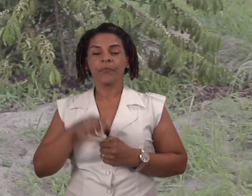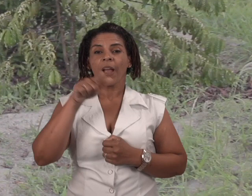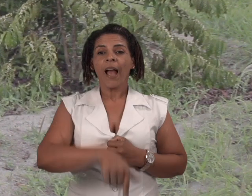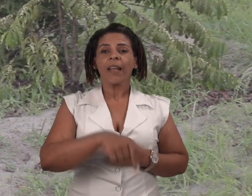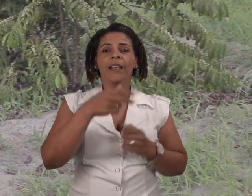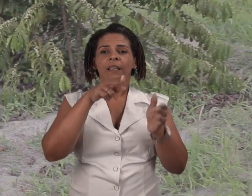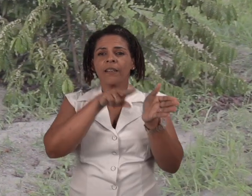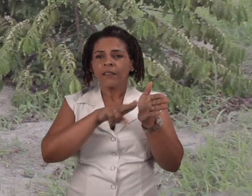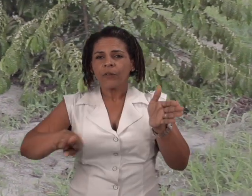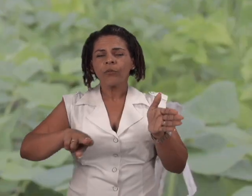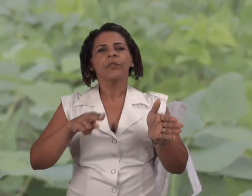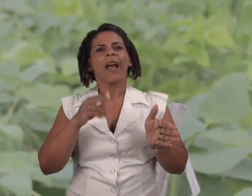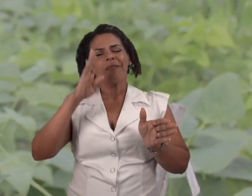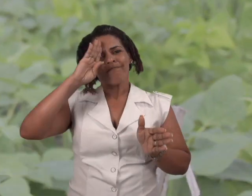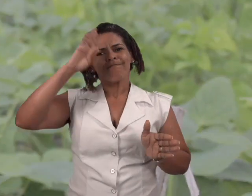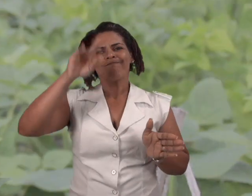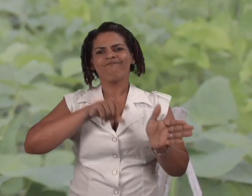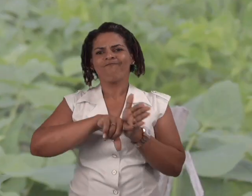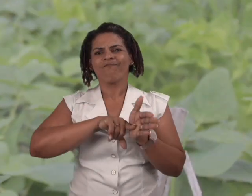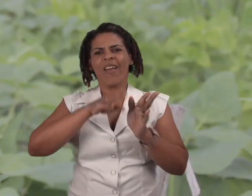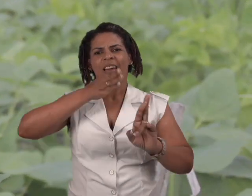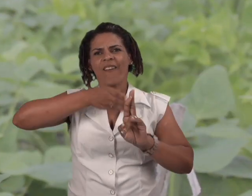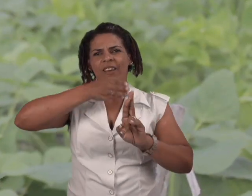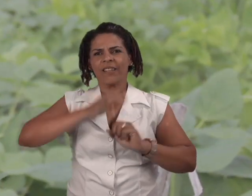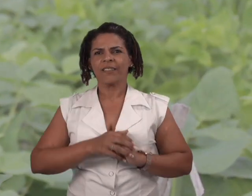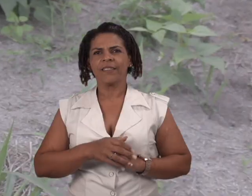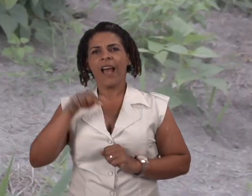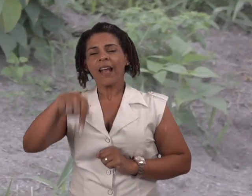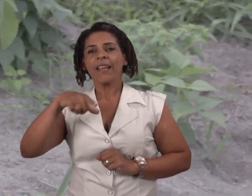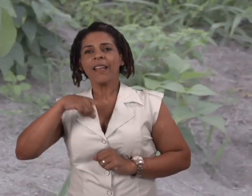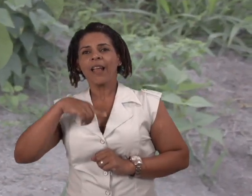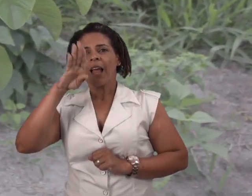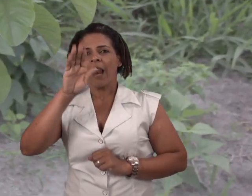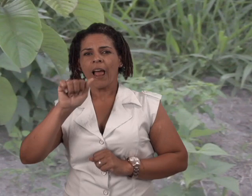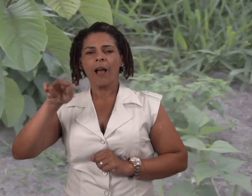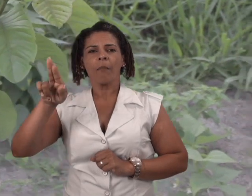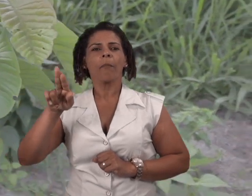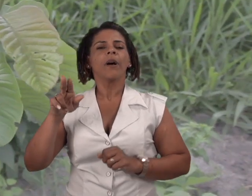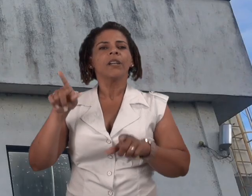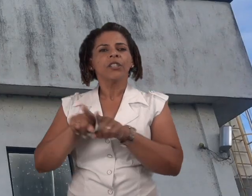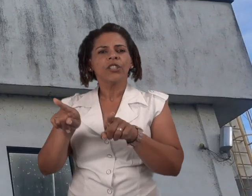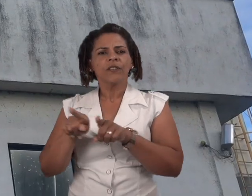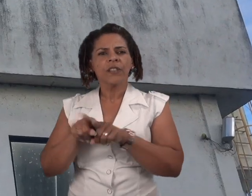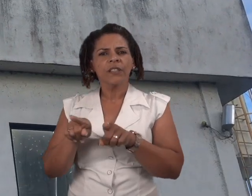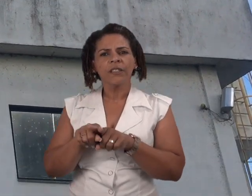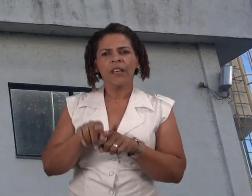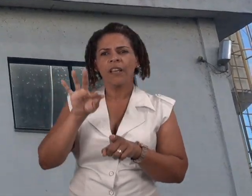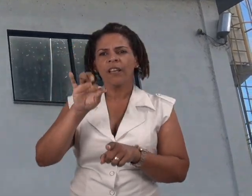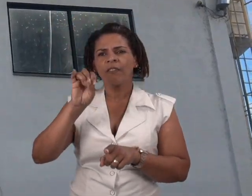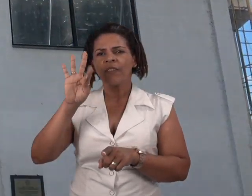Fazenda Experimental do SEUNES é referência nacional em pesquisa. Aqui está, por exemplo, o Laboratório de Análises